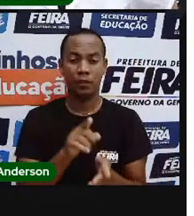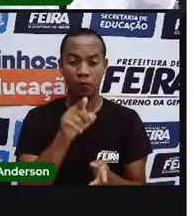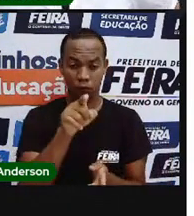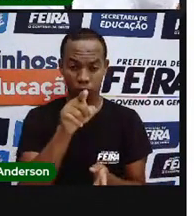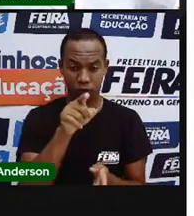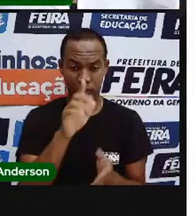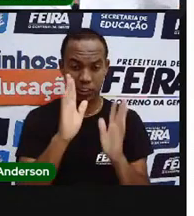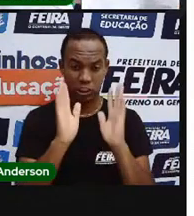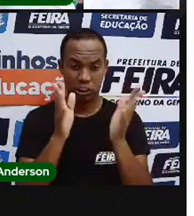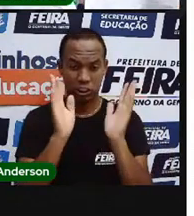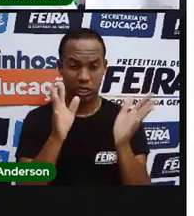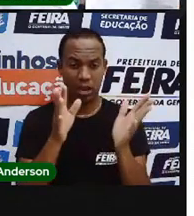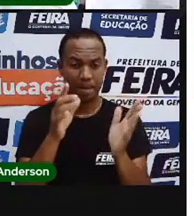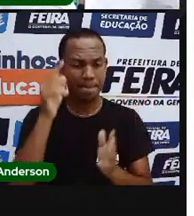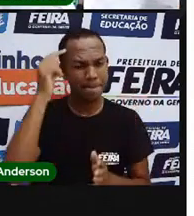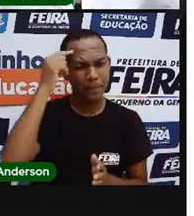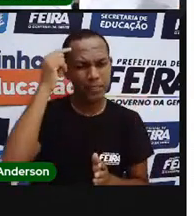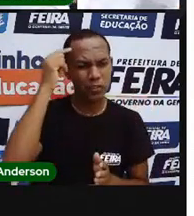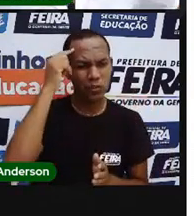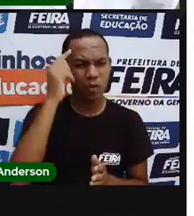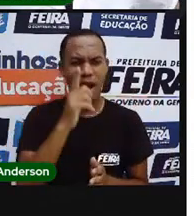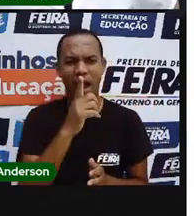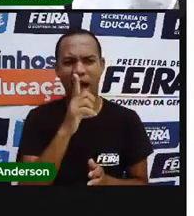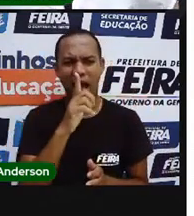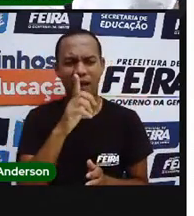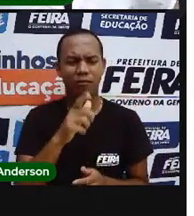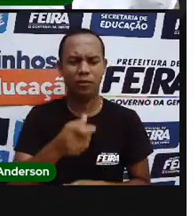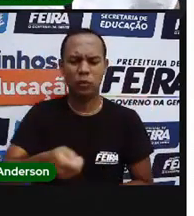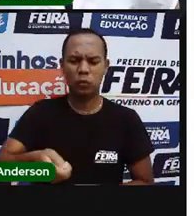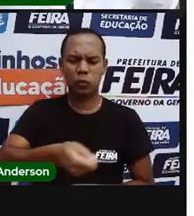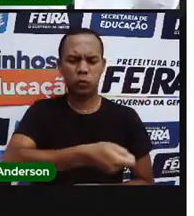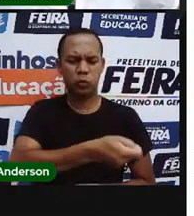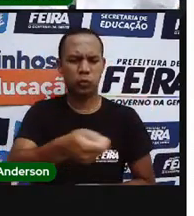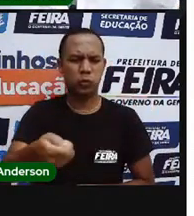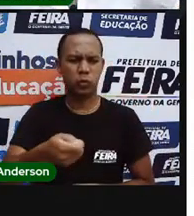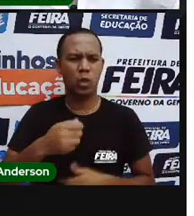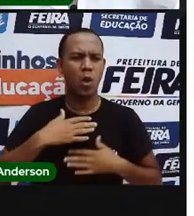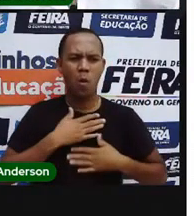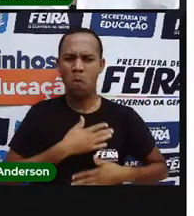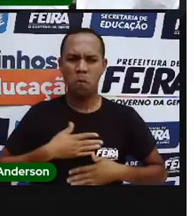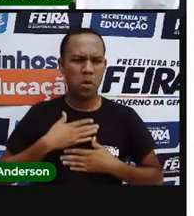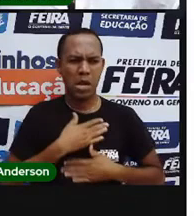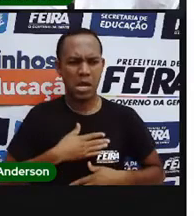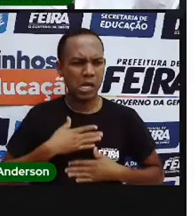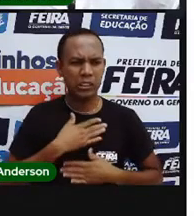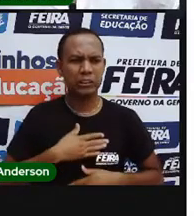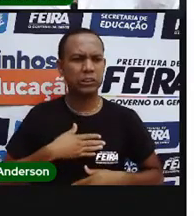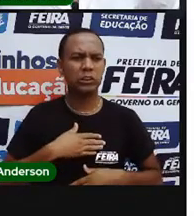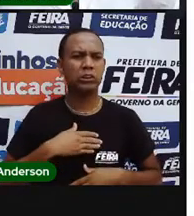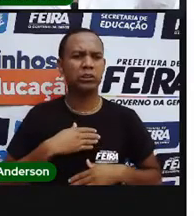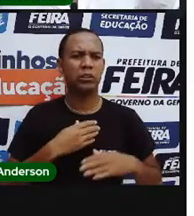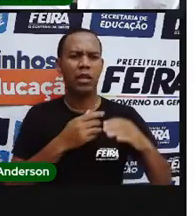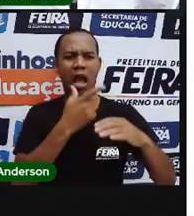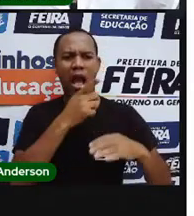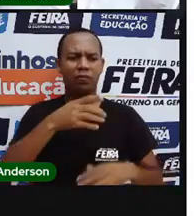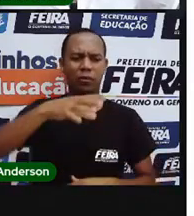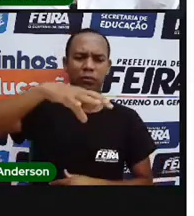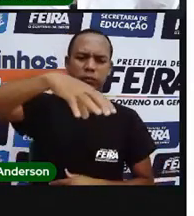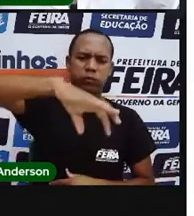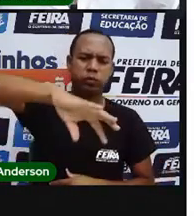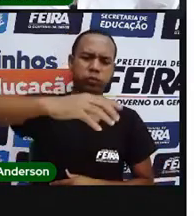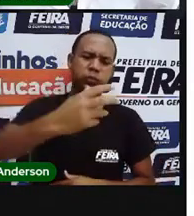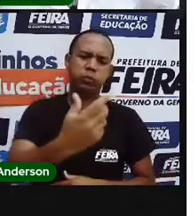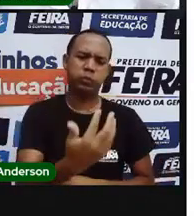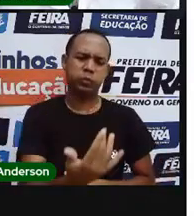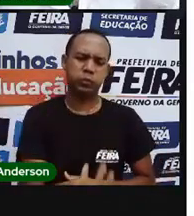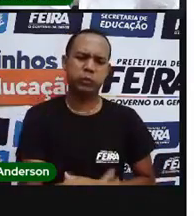pensou em quanta água é desperdiçada quando tomamos banhos muito demorados ou quando deixamos um vazamento em nossa